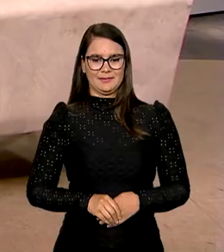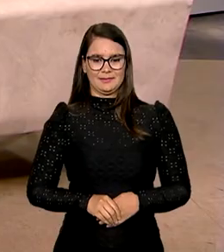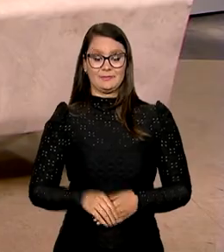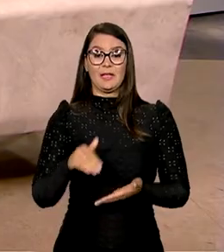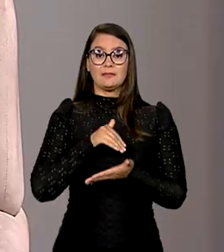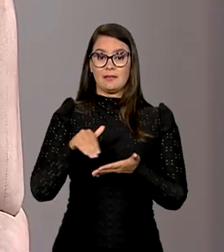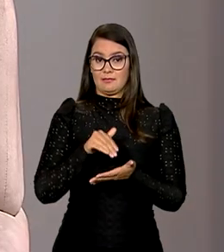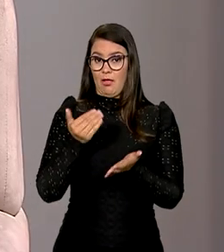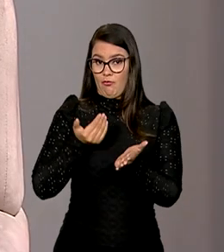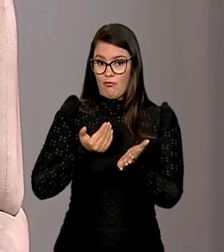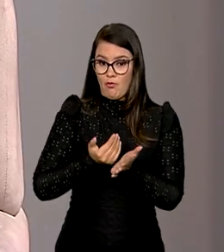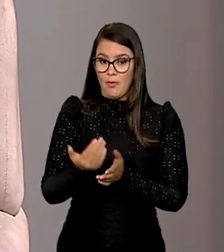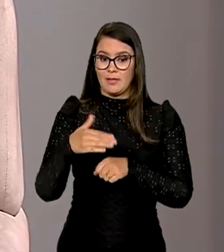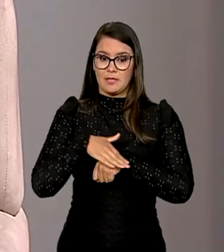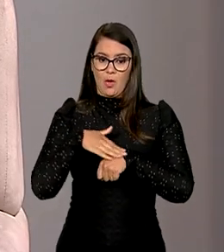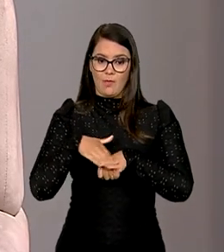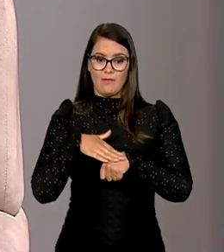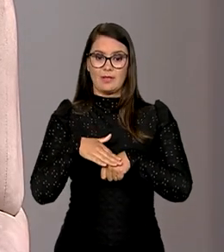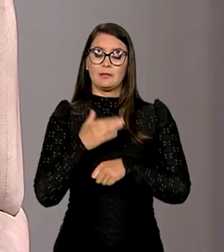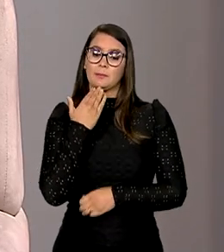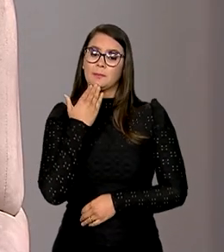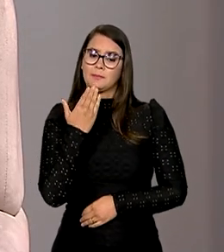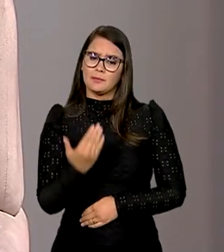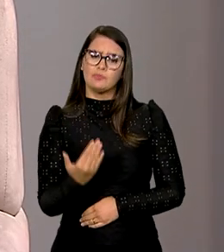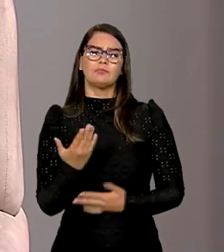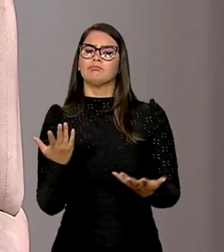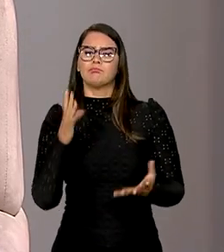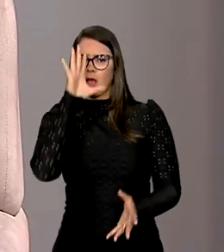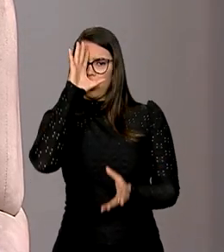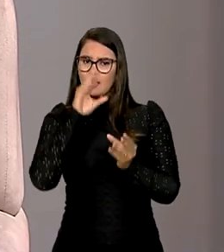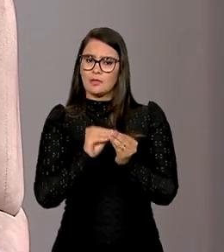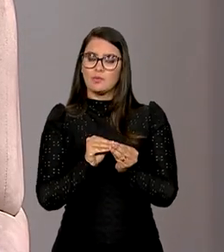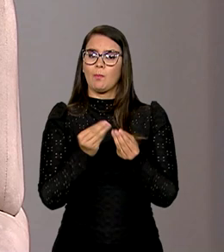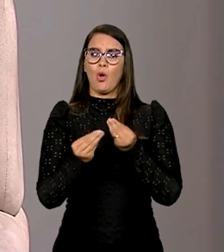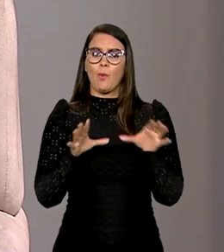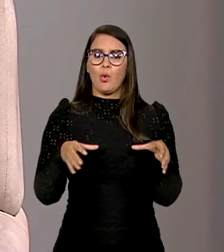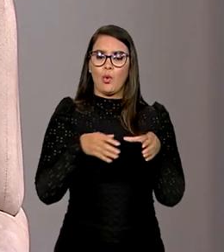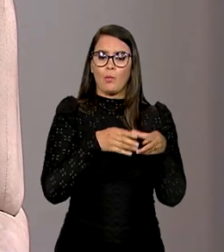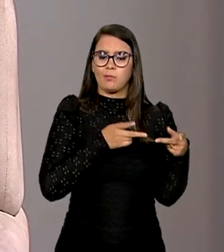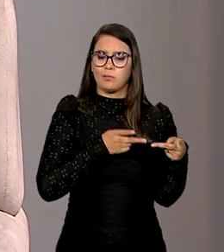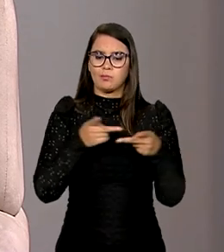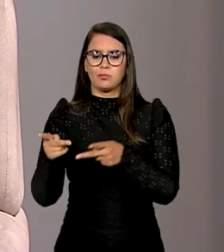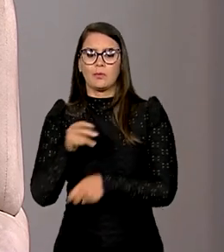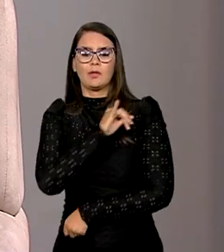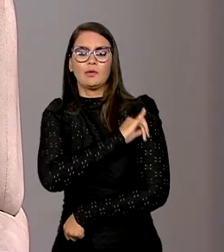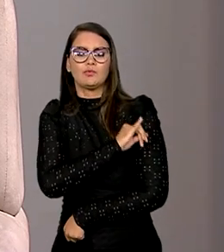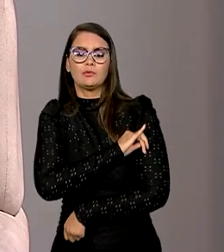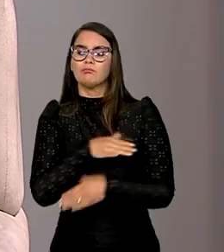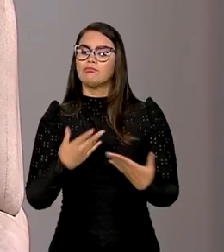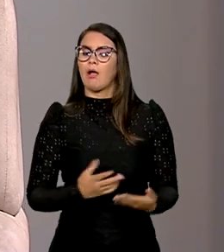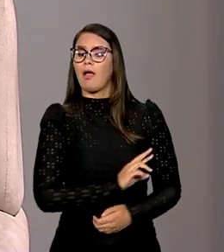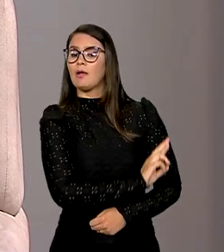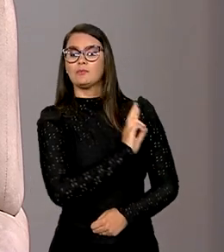Secretário, eu vou começar essa conversa com o senhor pedindo um balanço a respeito da Caravana Federativa no Rio de Janeiro. Quais foram os